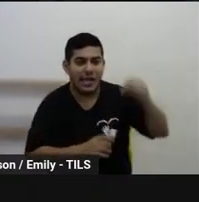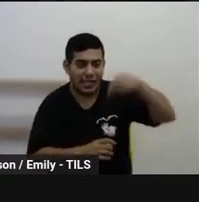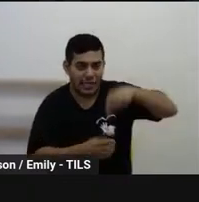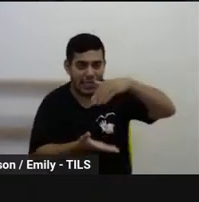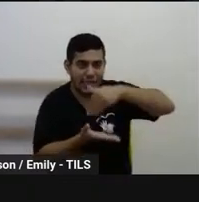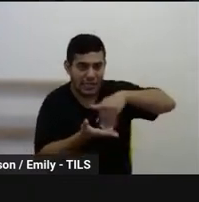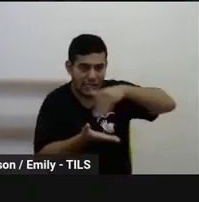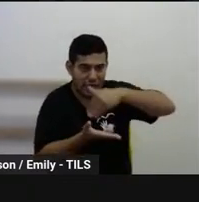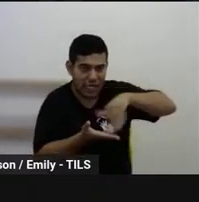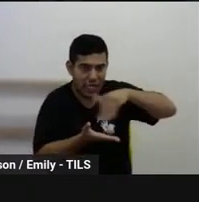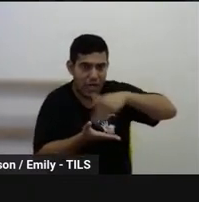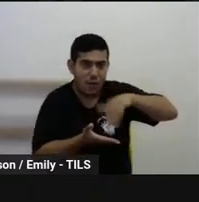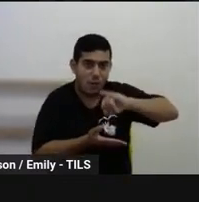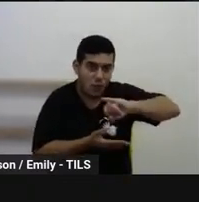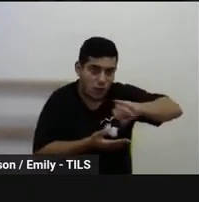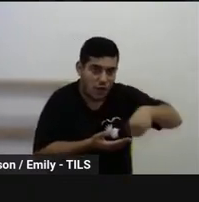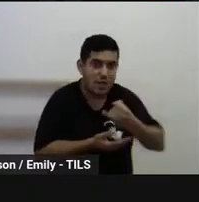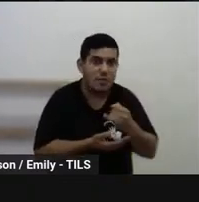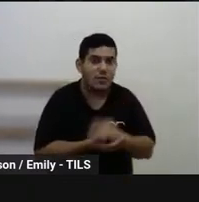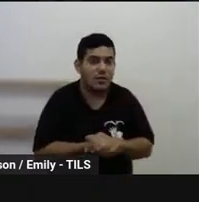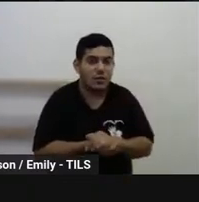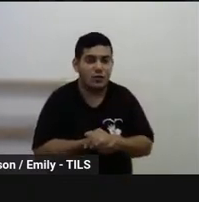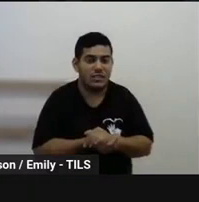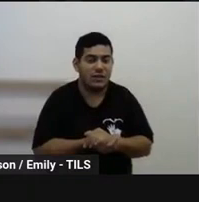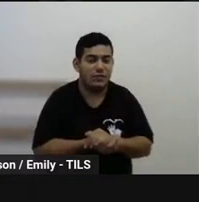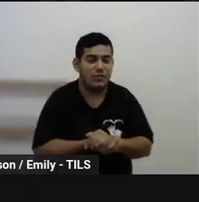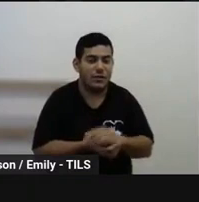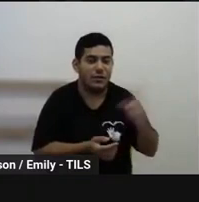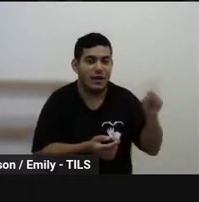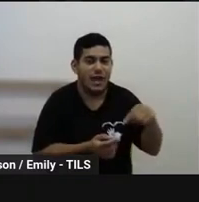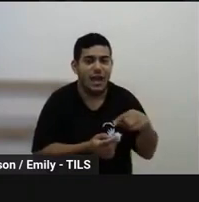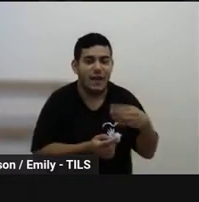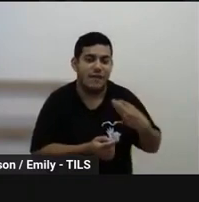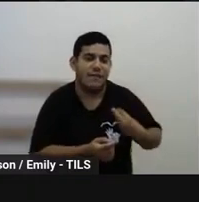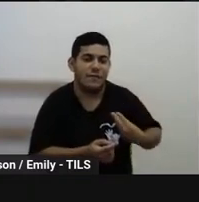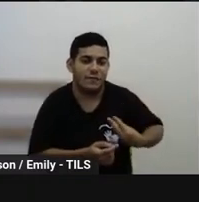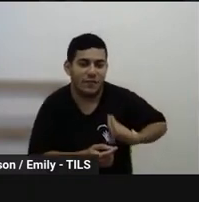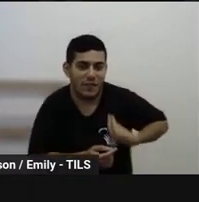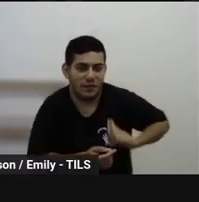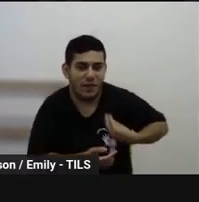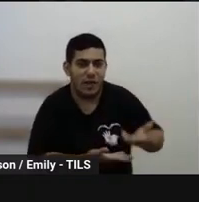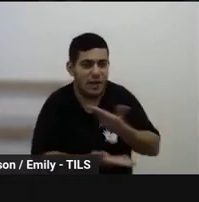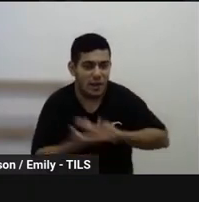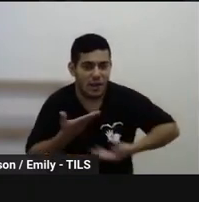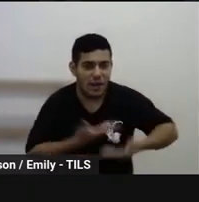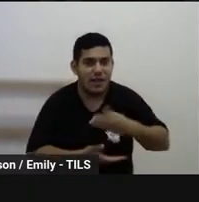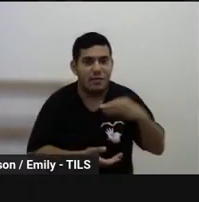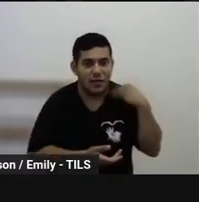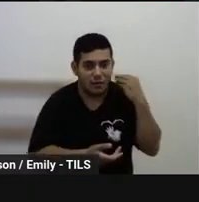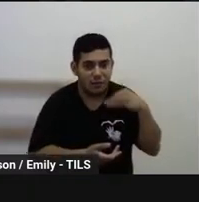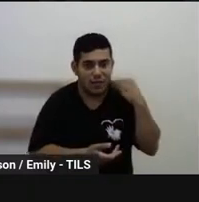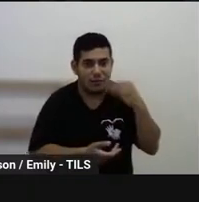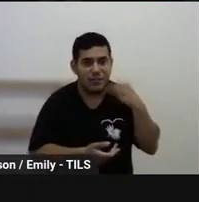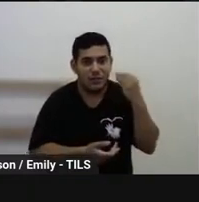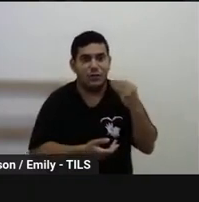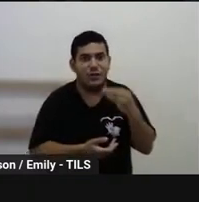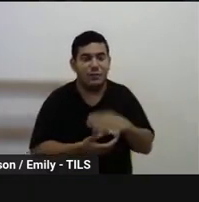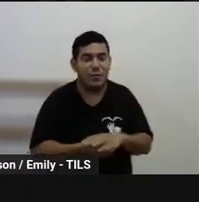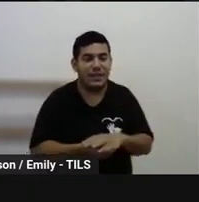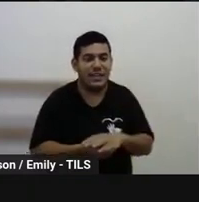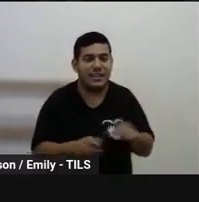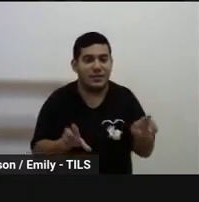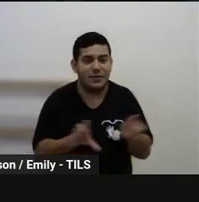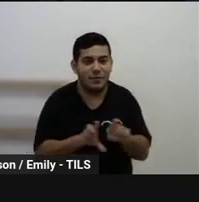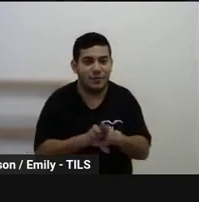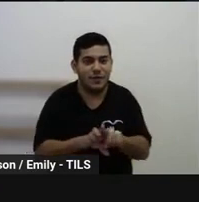nós aproveitamos e vivenciamos, né? e experienciamos. Um é o curso,